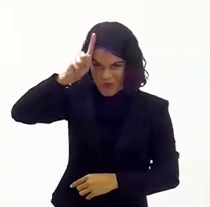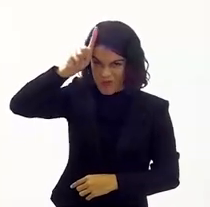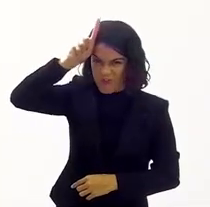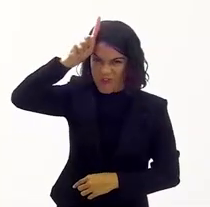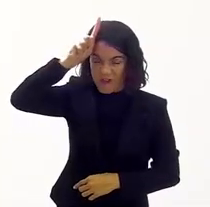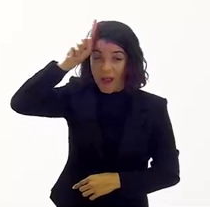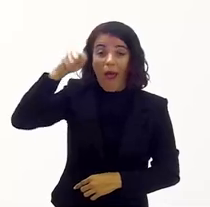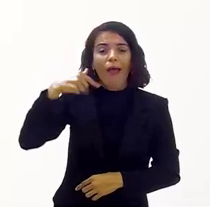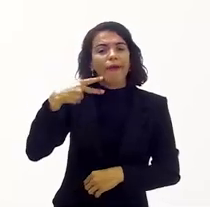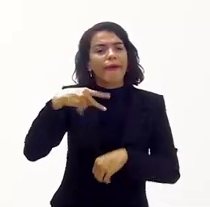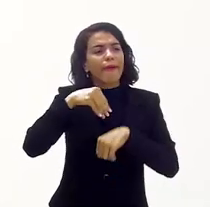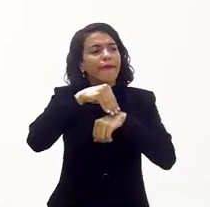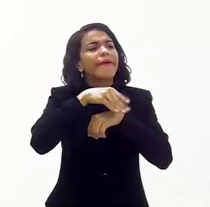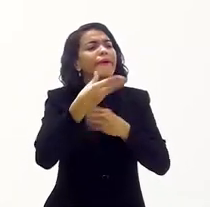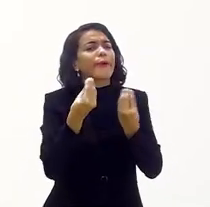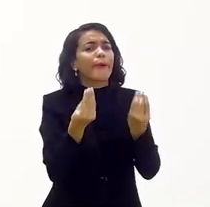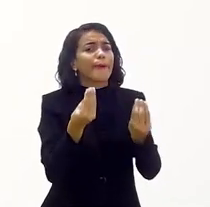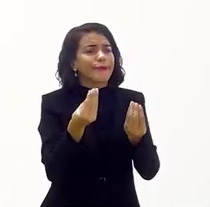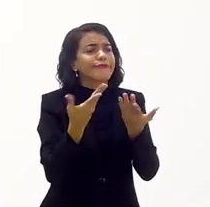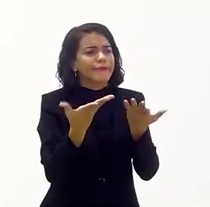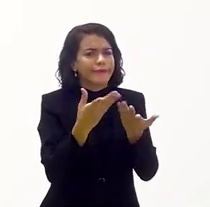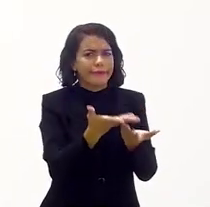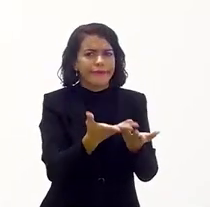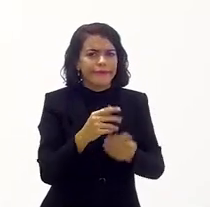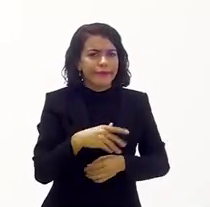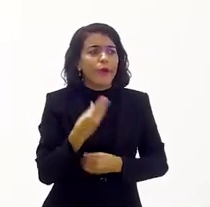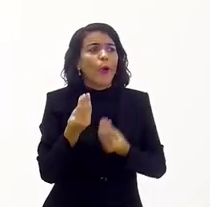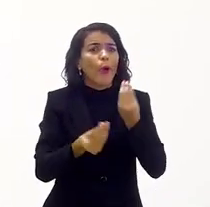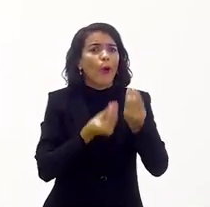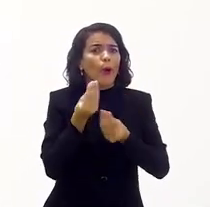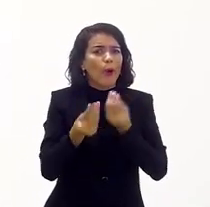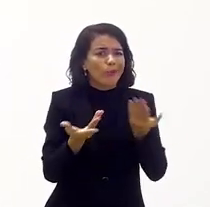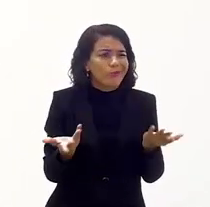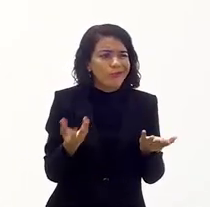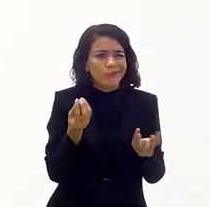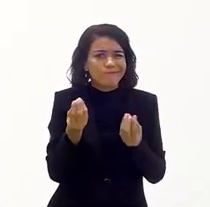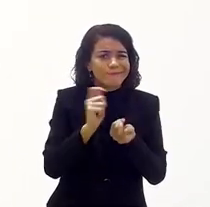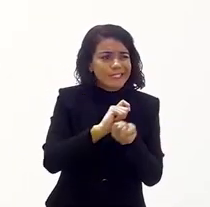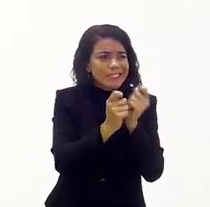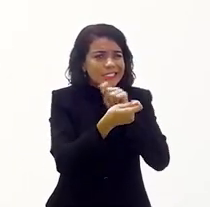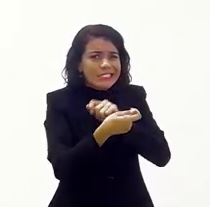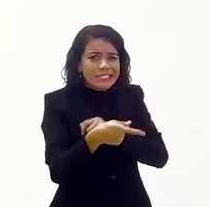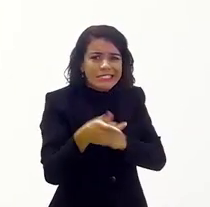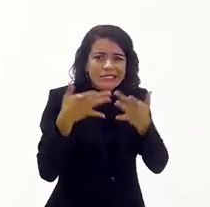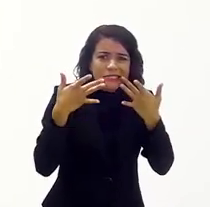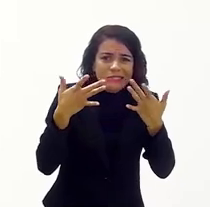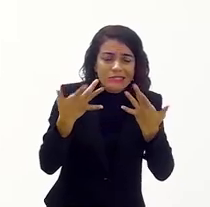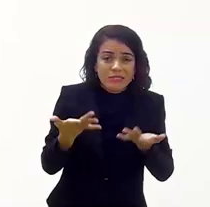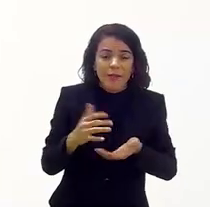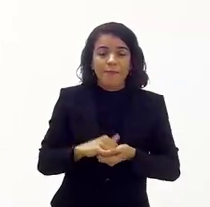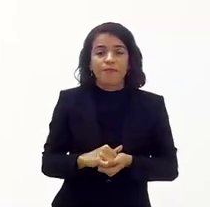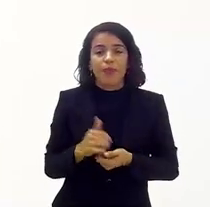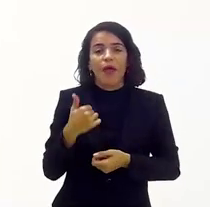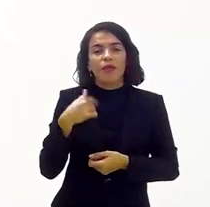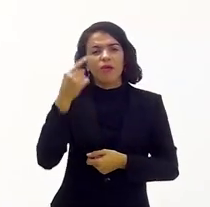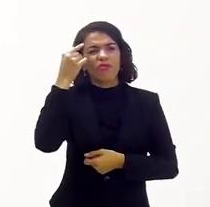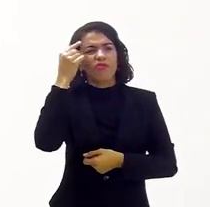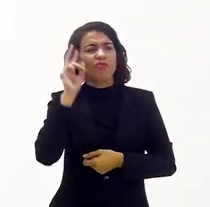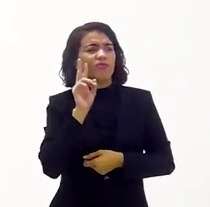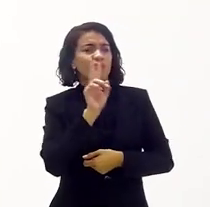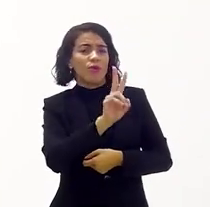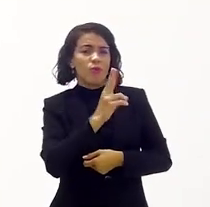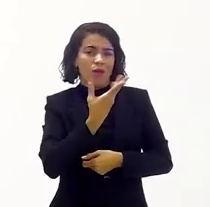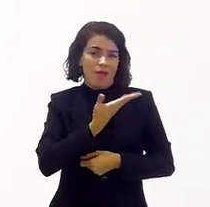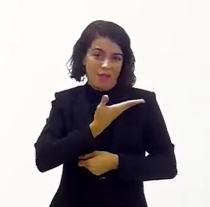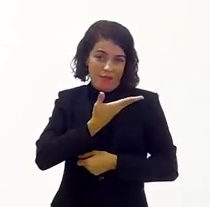lá. Mas eu falava assim para os meninos, falei, mas gente, como é que nós vamos fazer? é uma coisa tão cotidiana, como é que vai ser? E eu